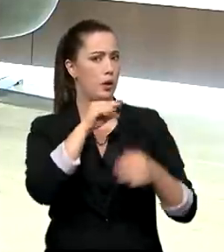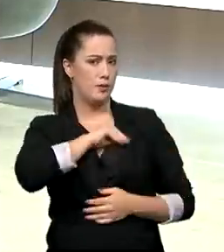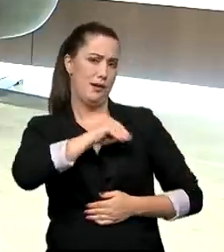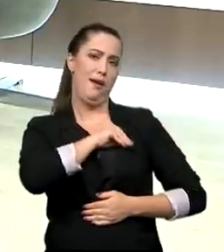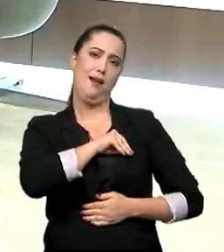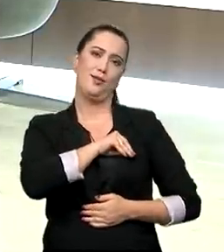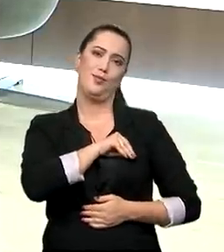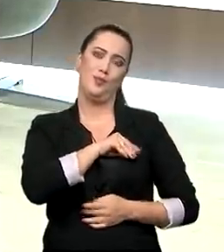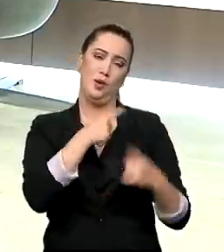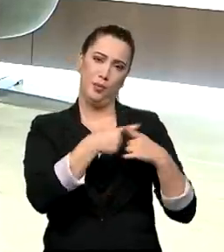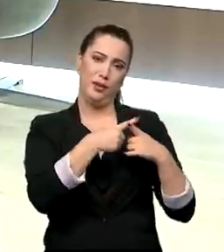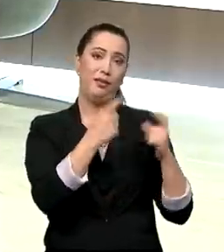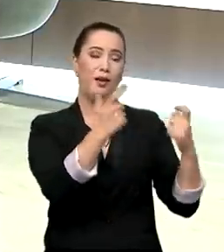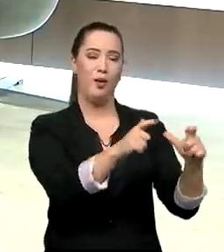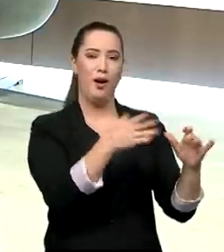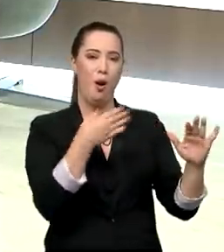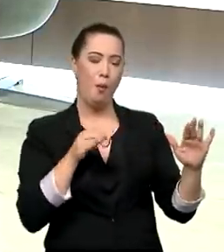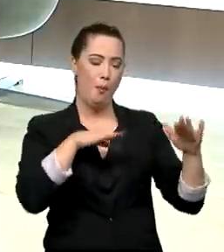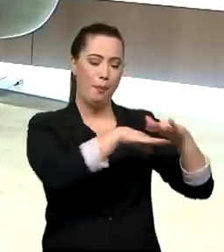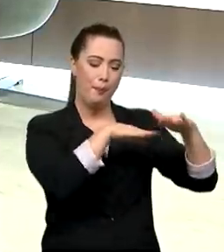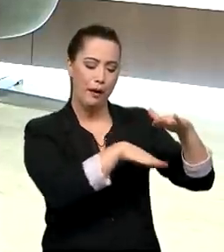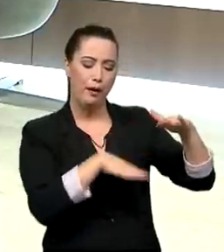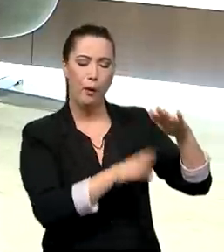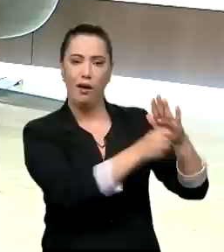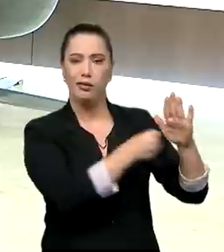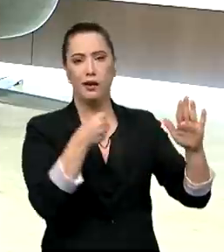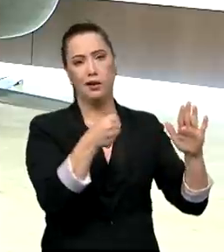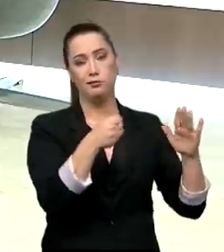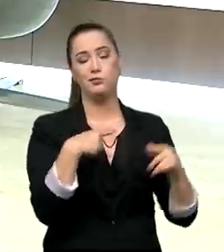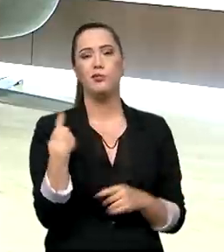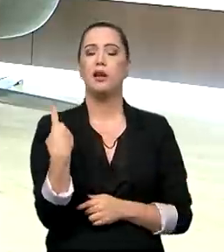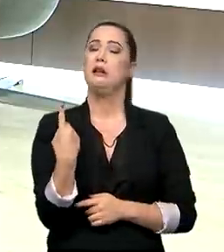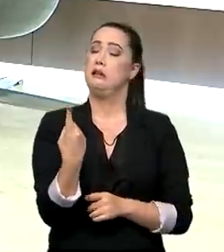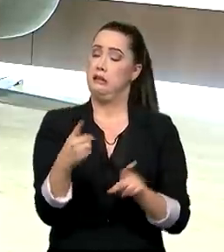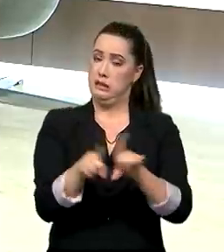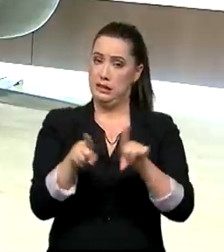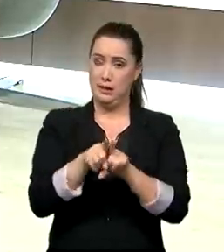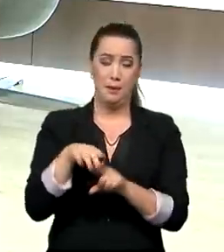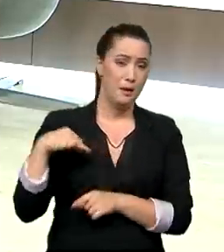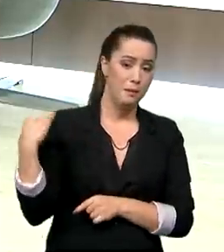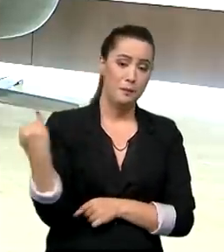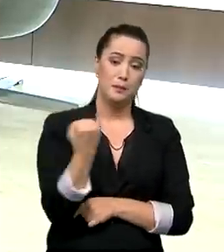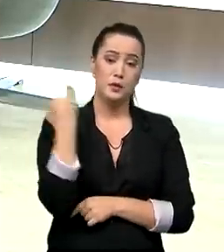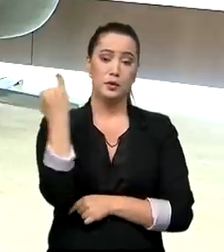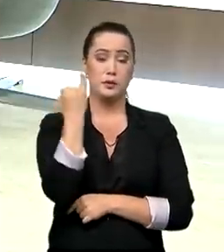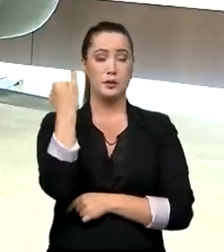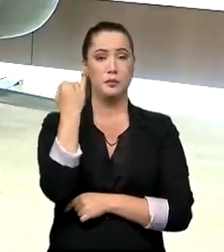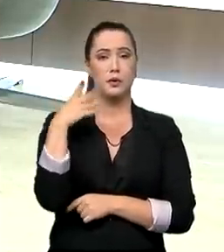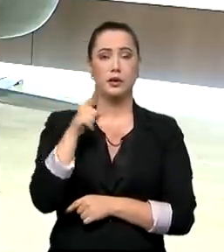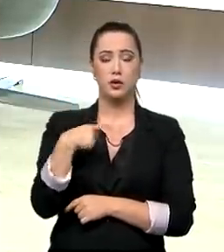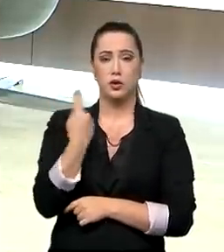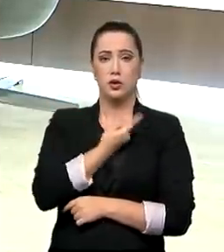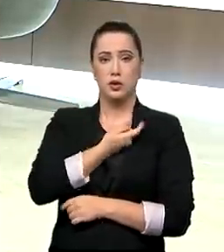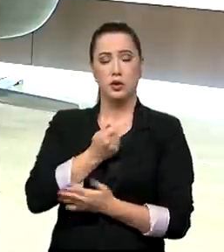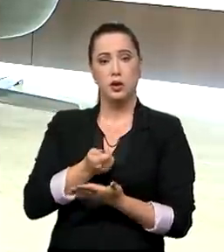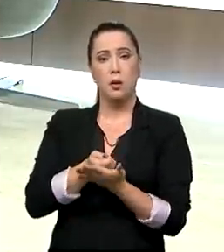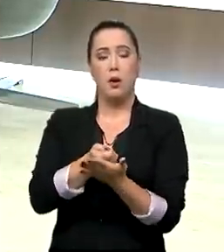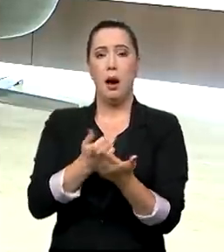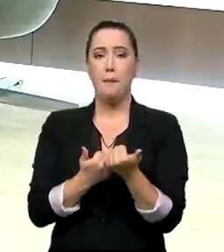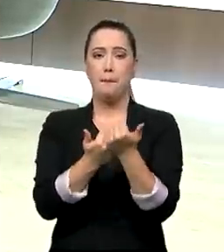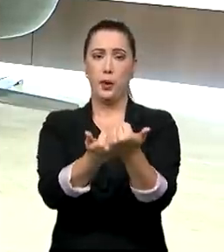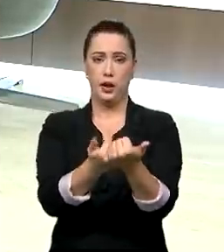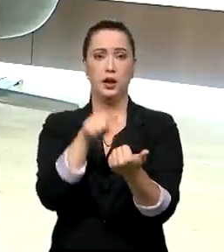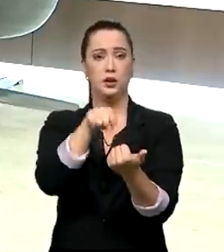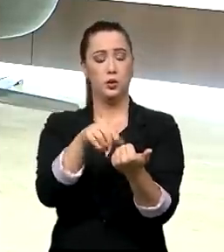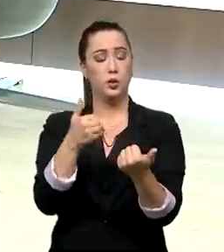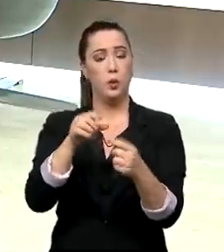um outro ponto importante. Nós estamos financiando, na verdade, patrocinando a plantação de